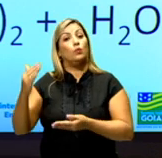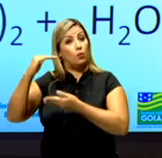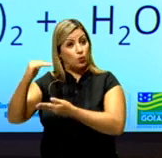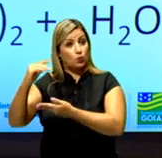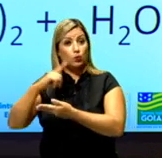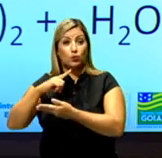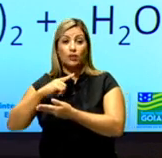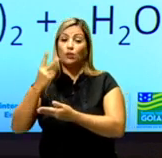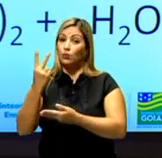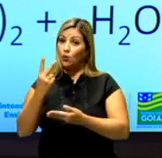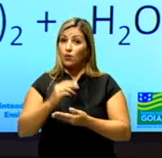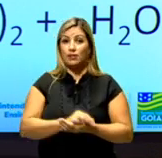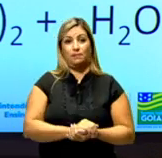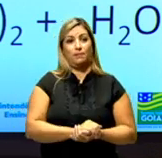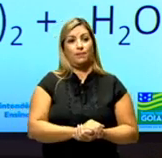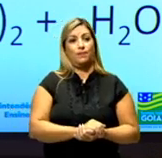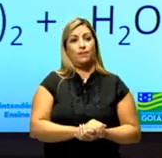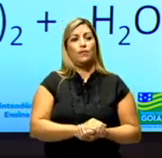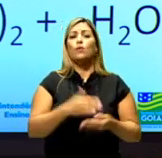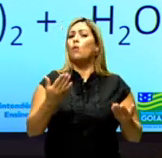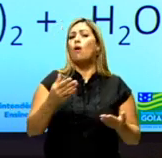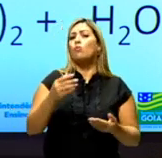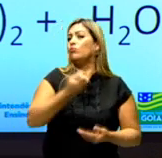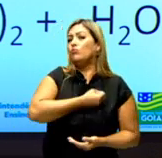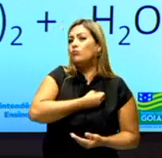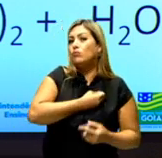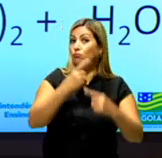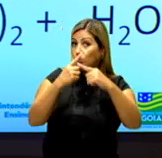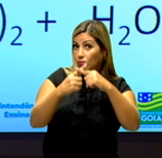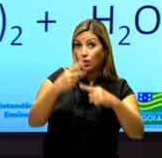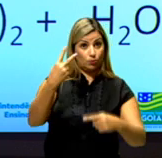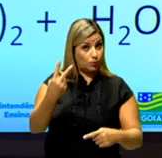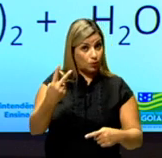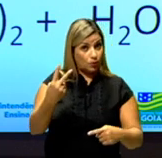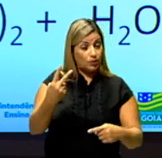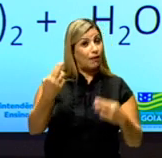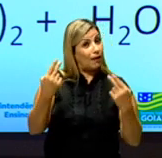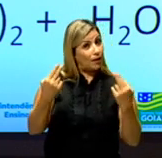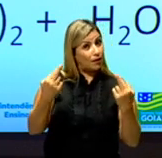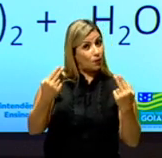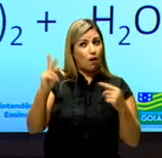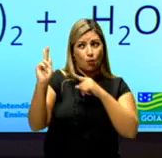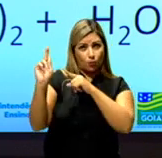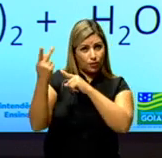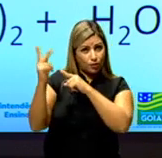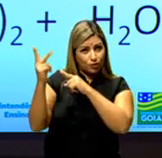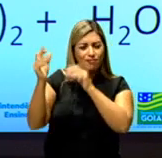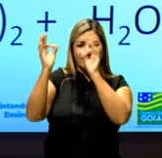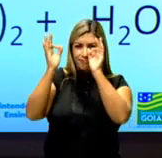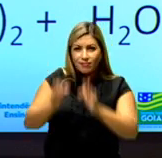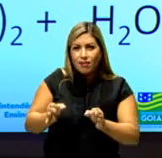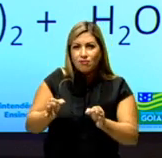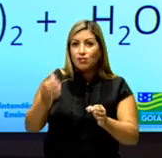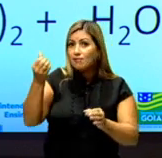dois. Opa! Então, qual é o número que multiplicado por dois me deixa meu hidrogênio exatamente